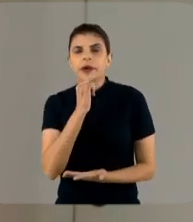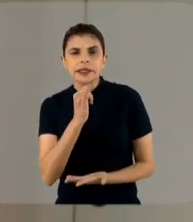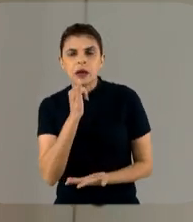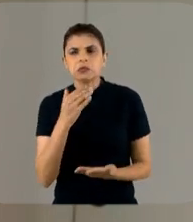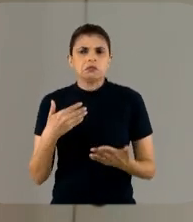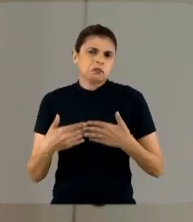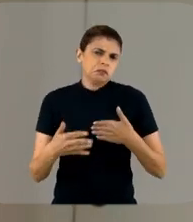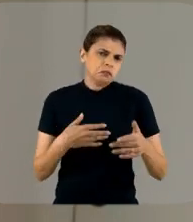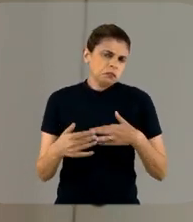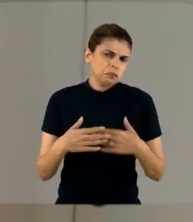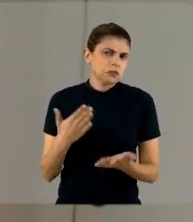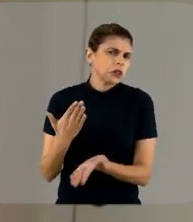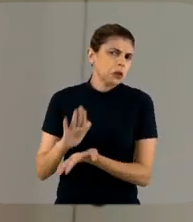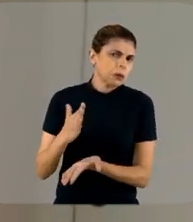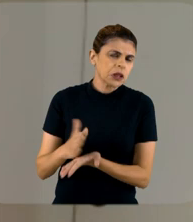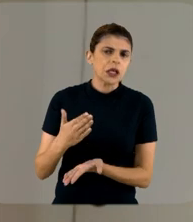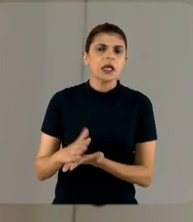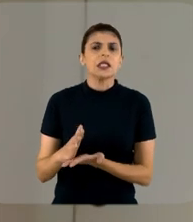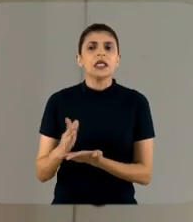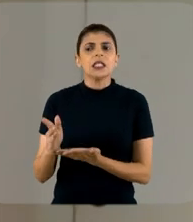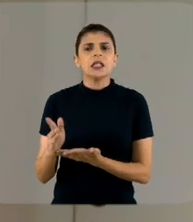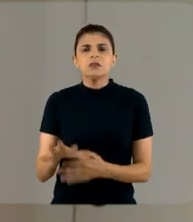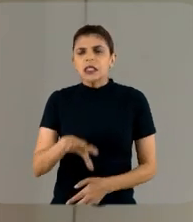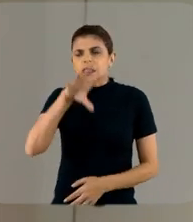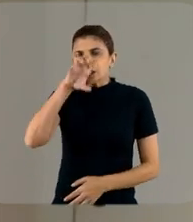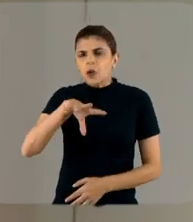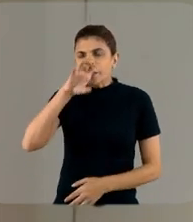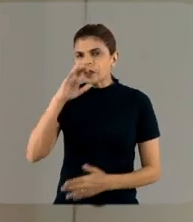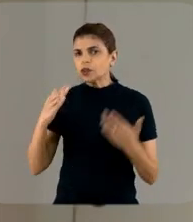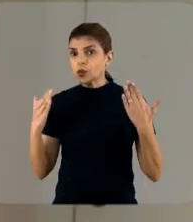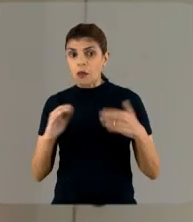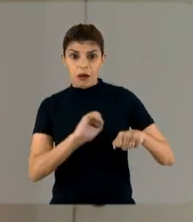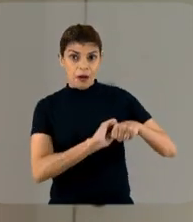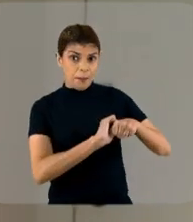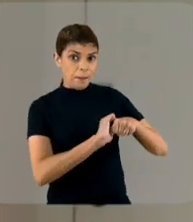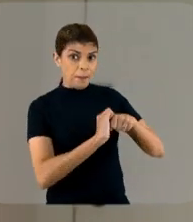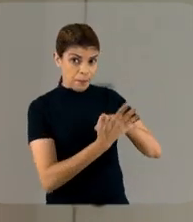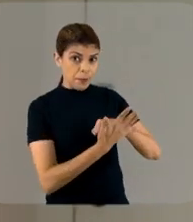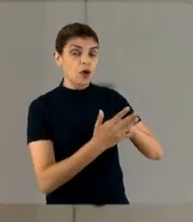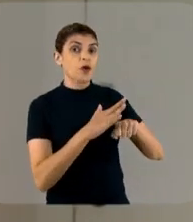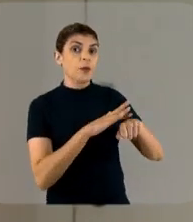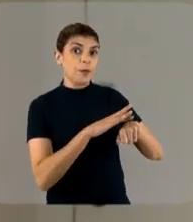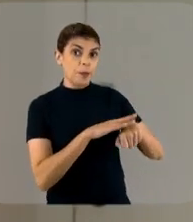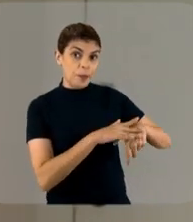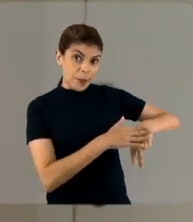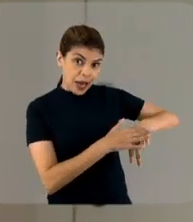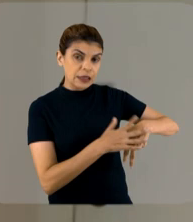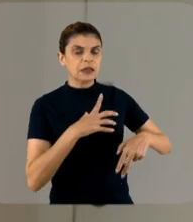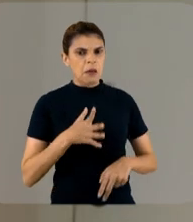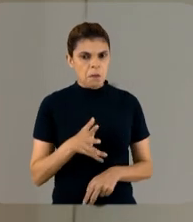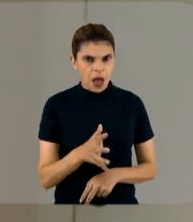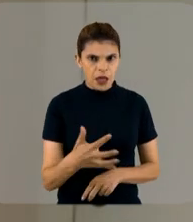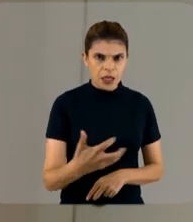aí, vamos dizer, independente do sintoma respiratório em si, mas é uma paciente com uma